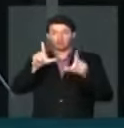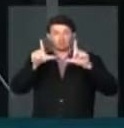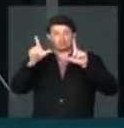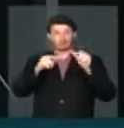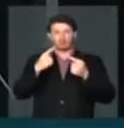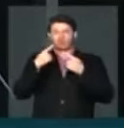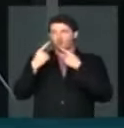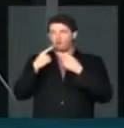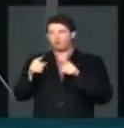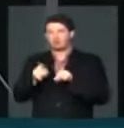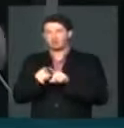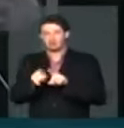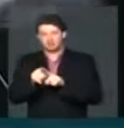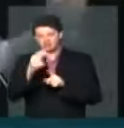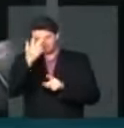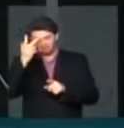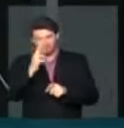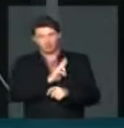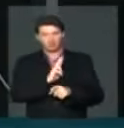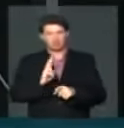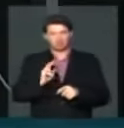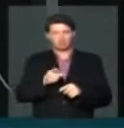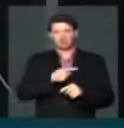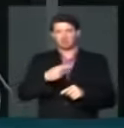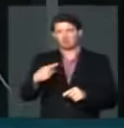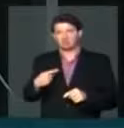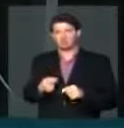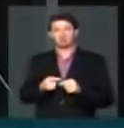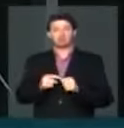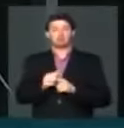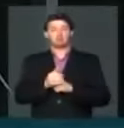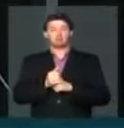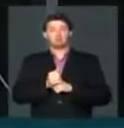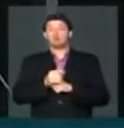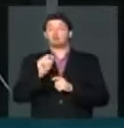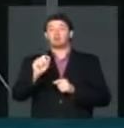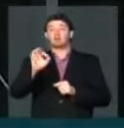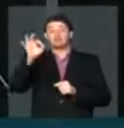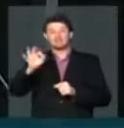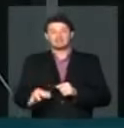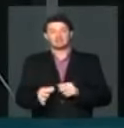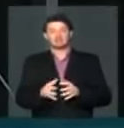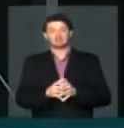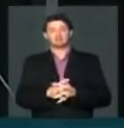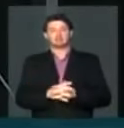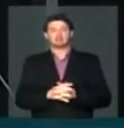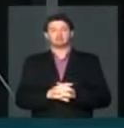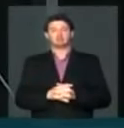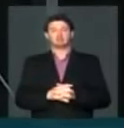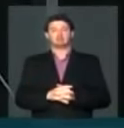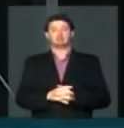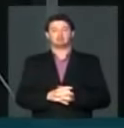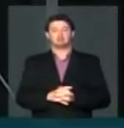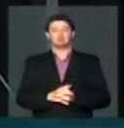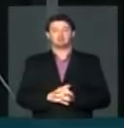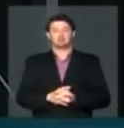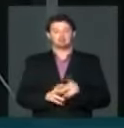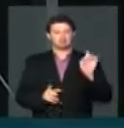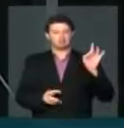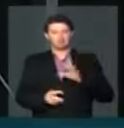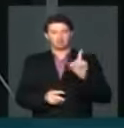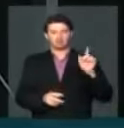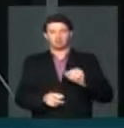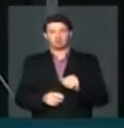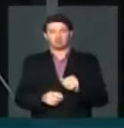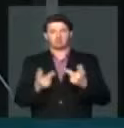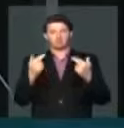nas conversas com religiosos, com pastores, é a certeza dessa... Conclui, deputado. Para concluir,